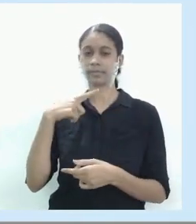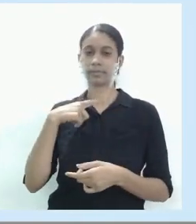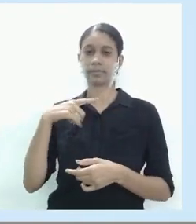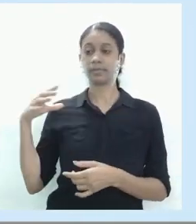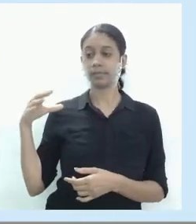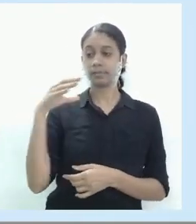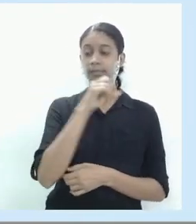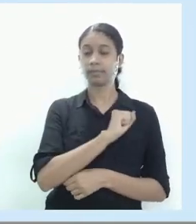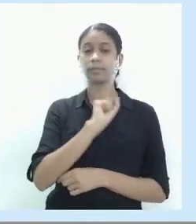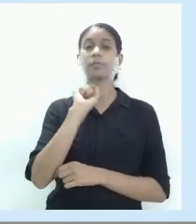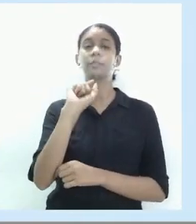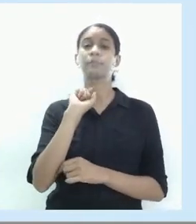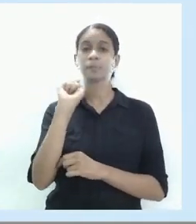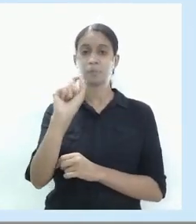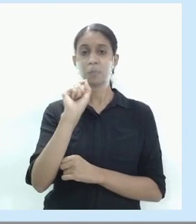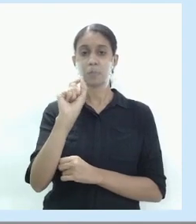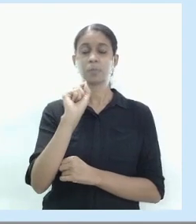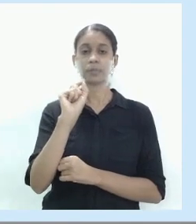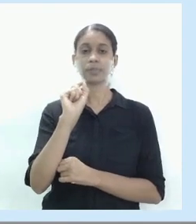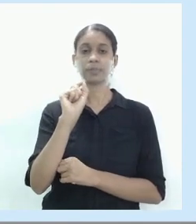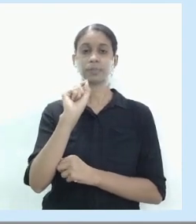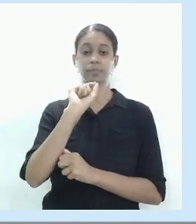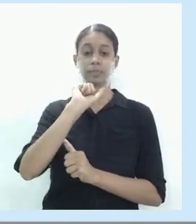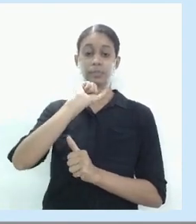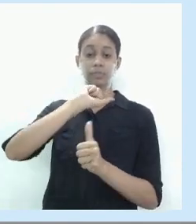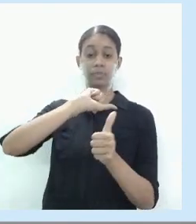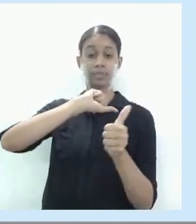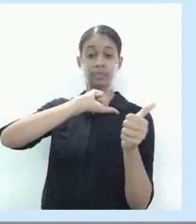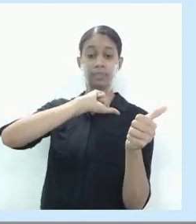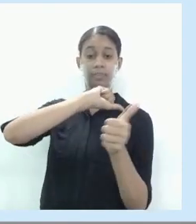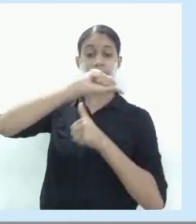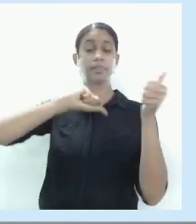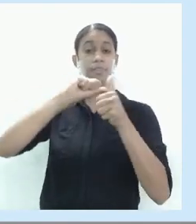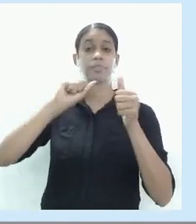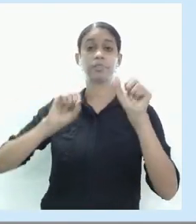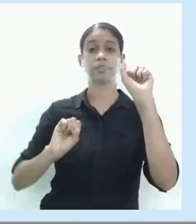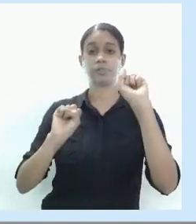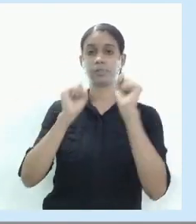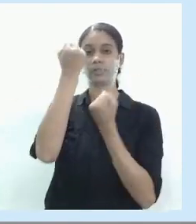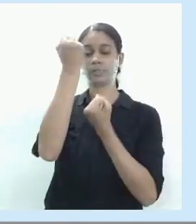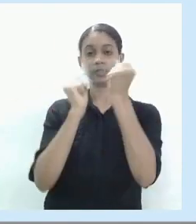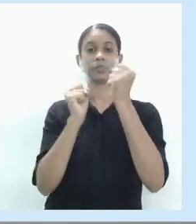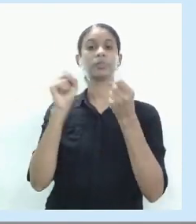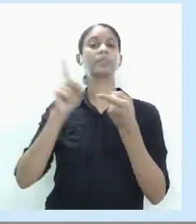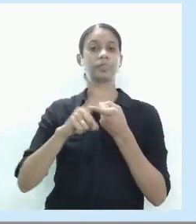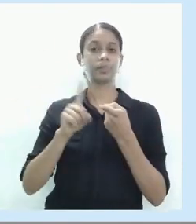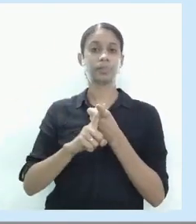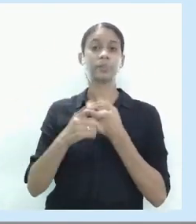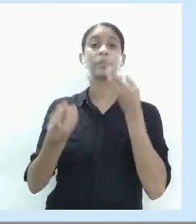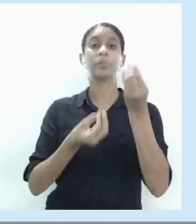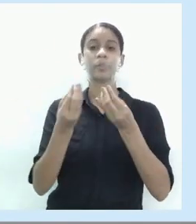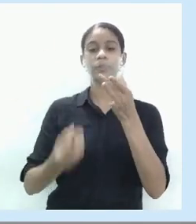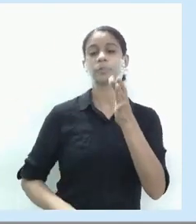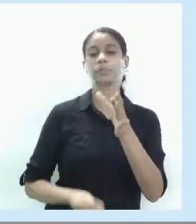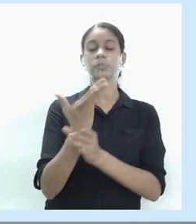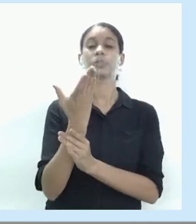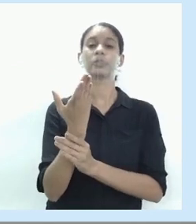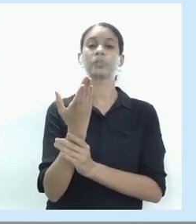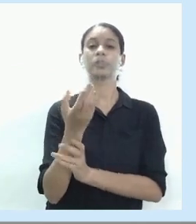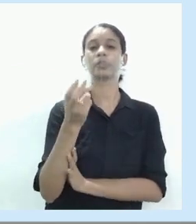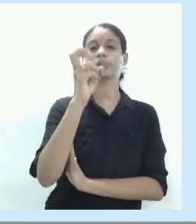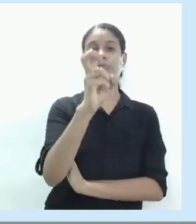a quinta revolução industrial, com a presença do 5G. Quando chegar o 5G, a indústria novamente vai ser